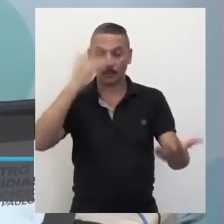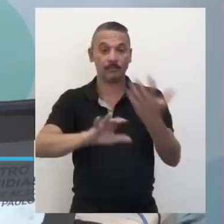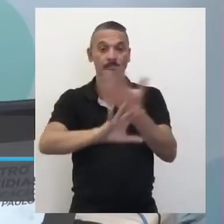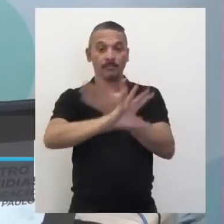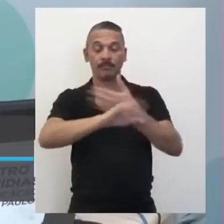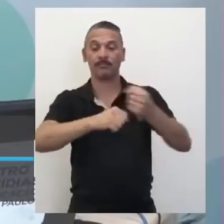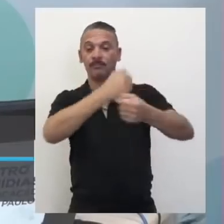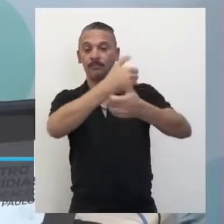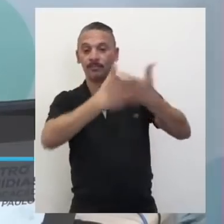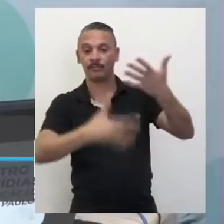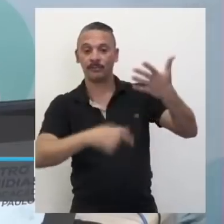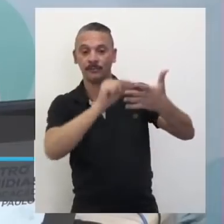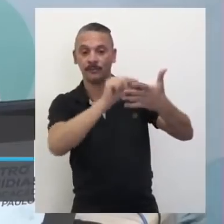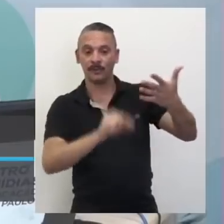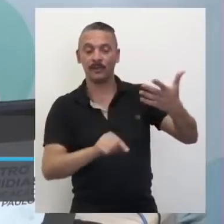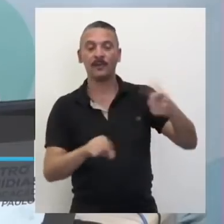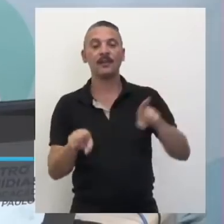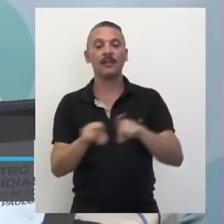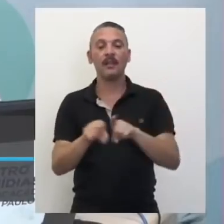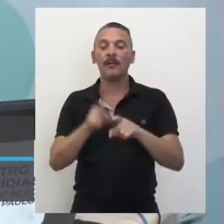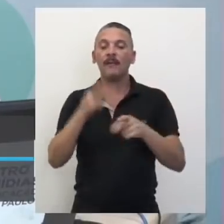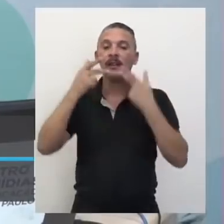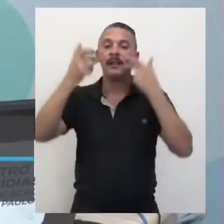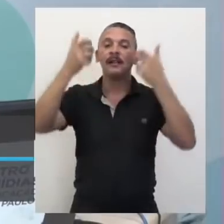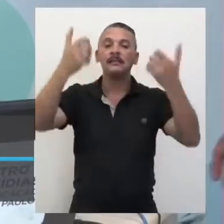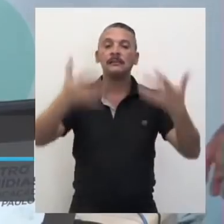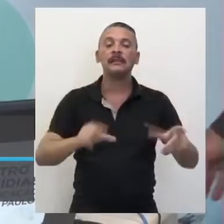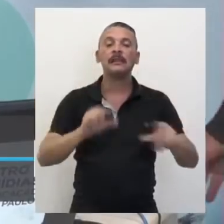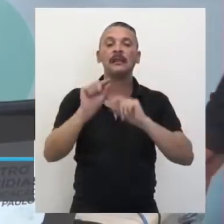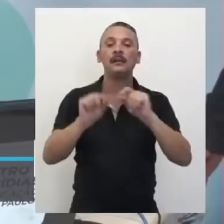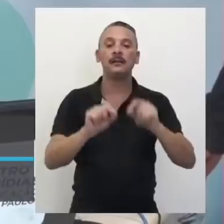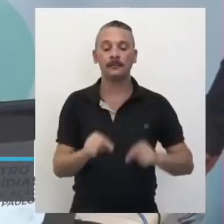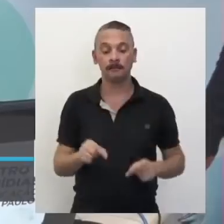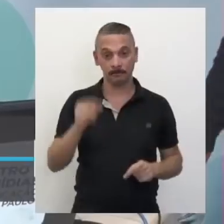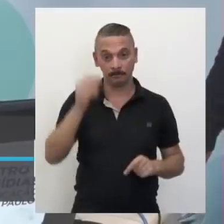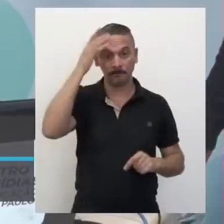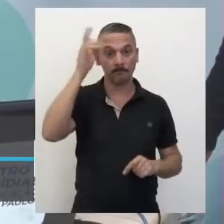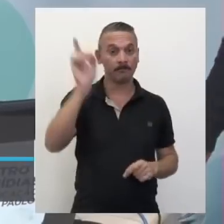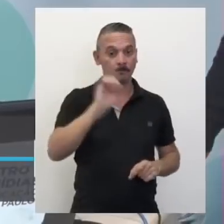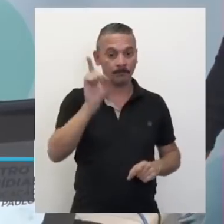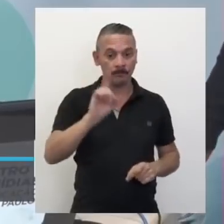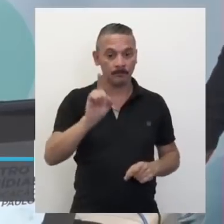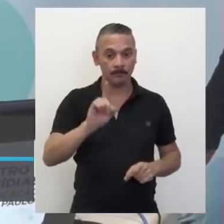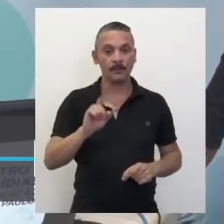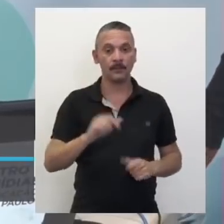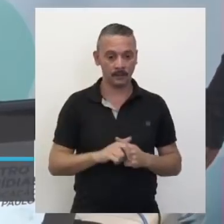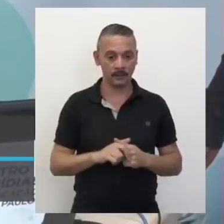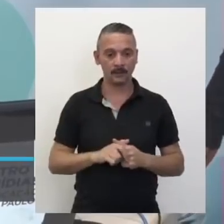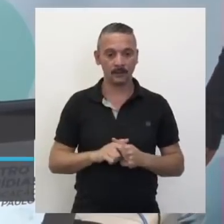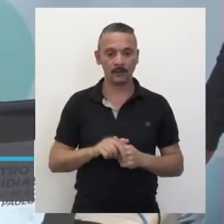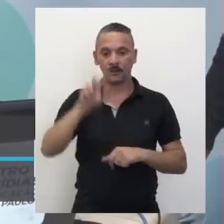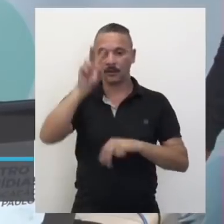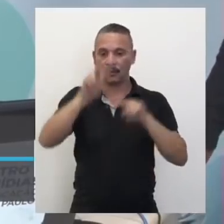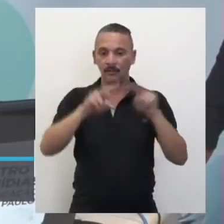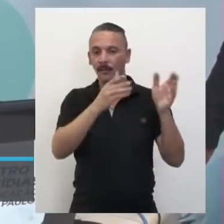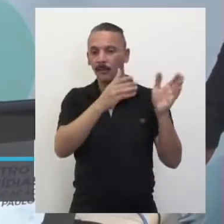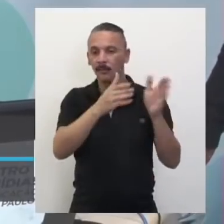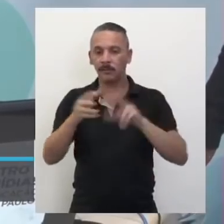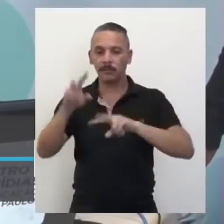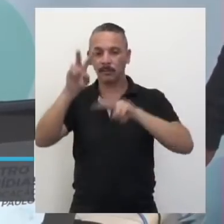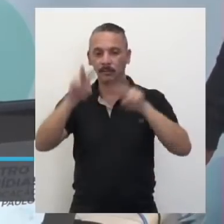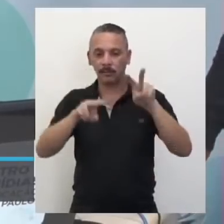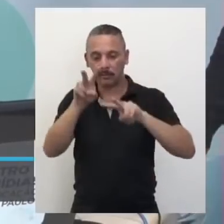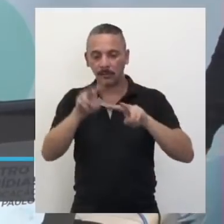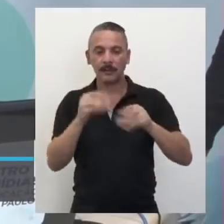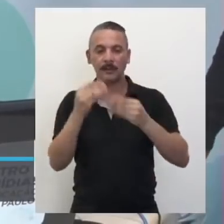chat, né? E quero dizer também que não se esqueça lá da OBA, vai ver direitinho. Você que nunca participou, quem já